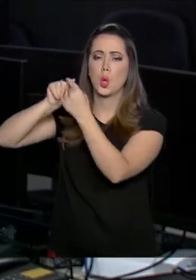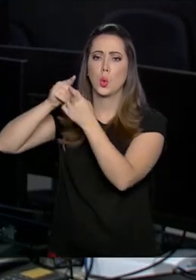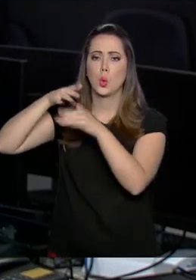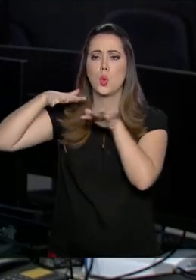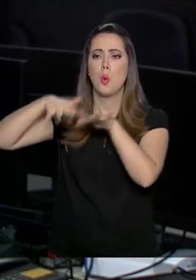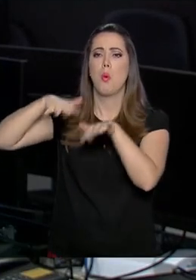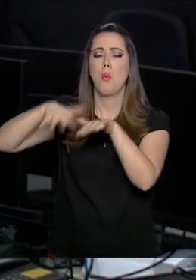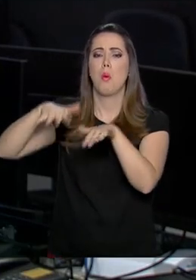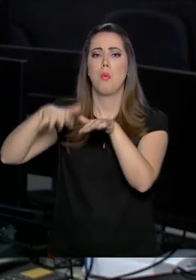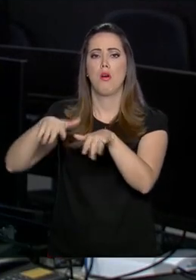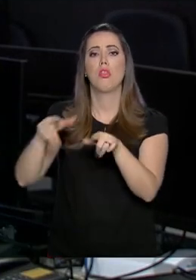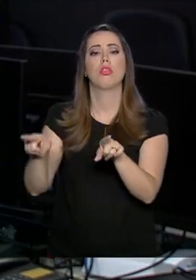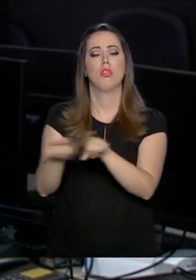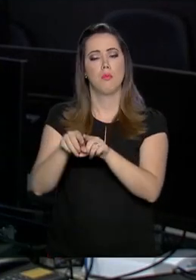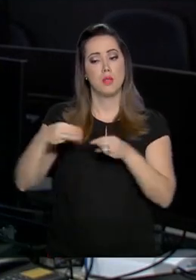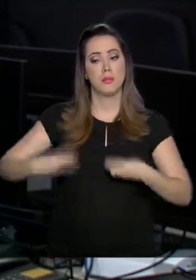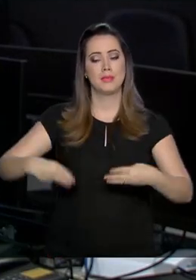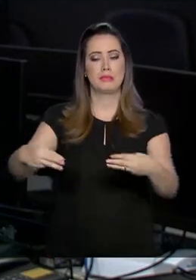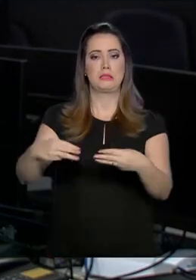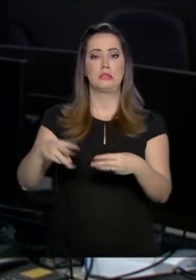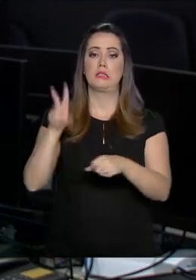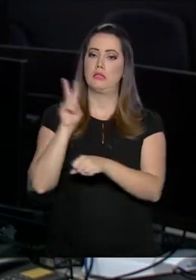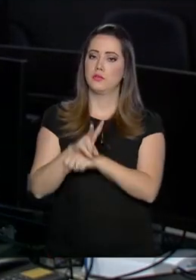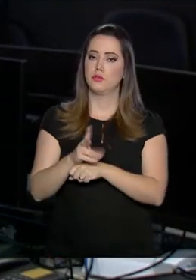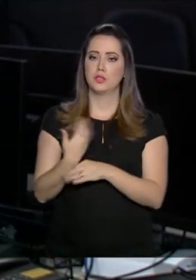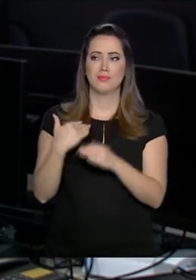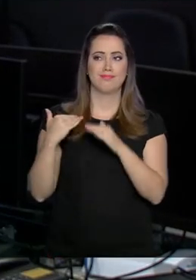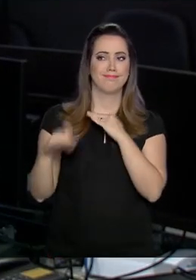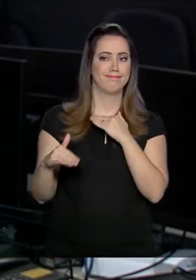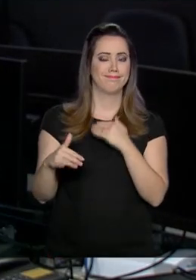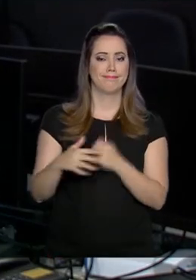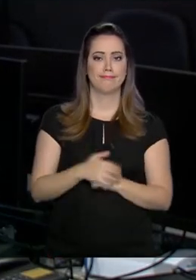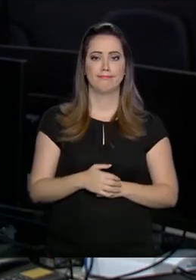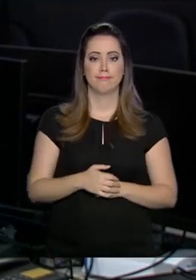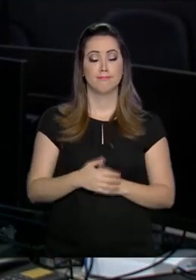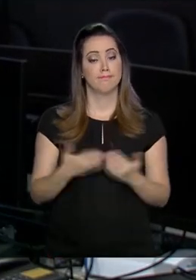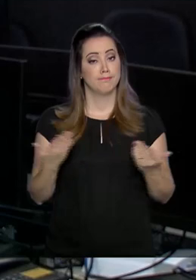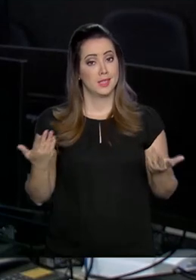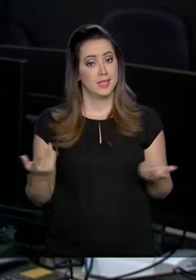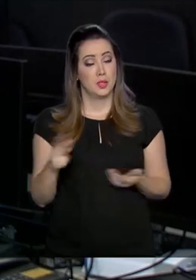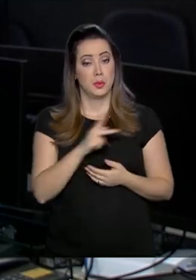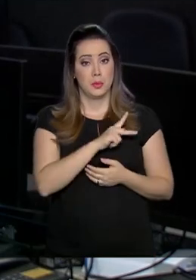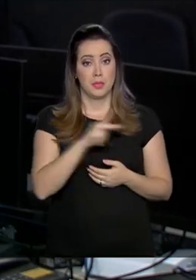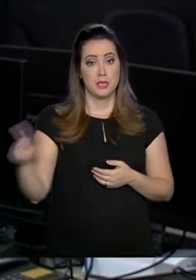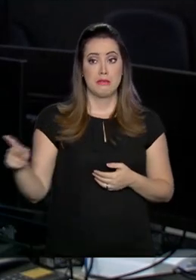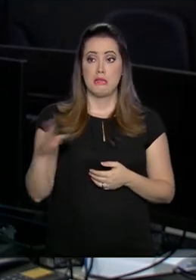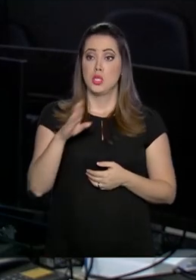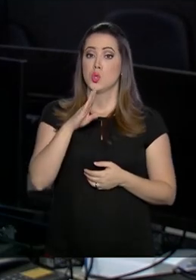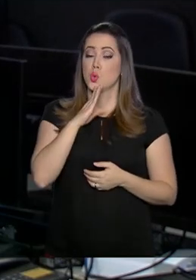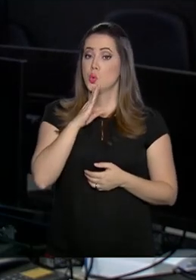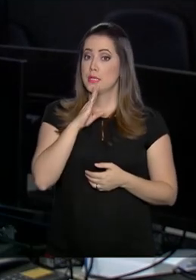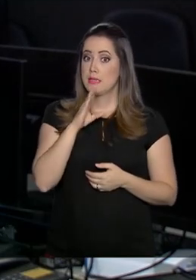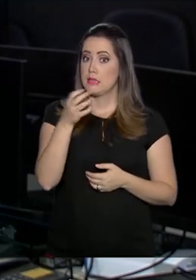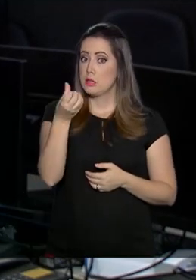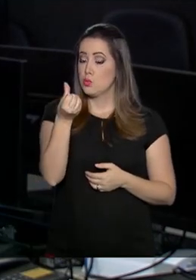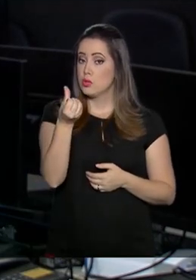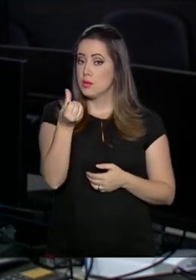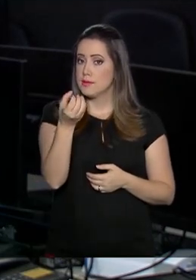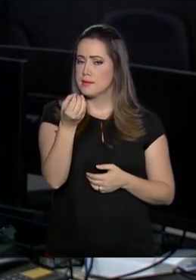entre eles o ministro da Defesa, voltaram atrás. Para o presidente reconhecido por 60 países, Juan Guaidó,